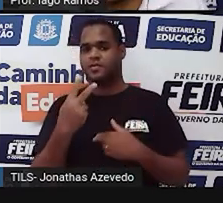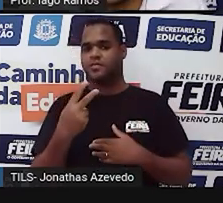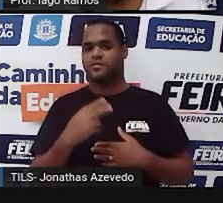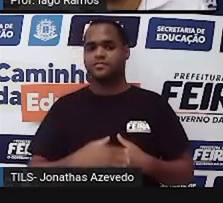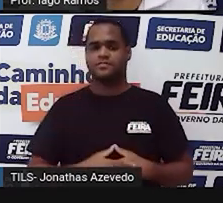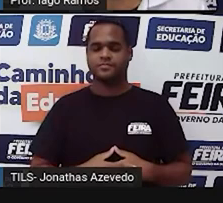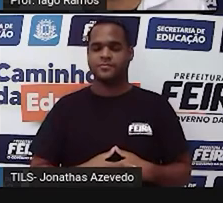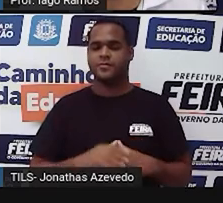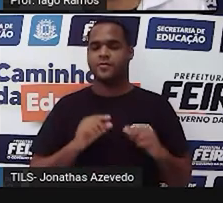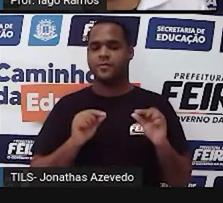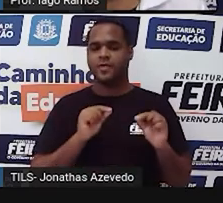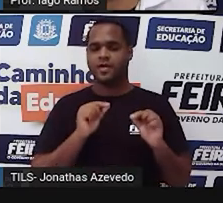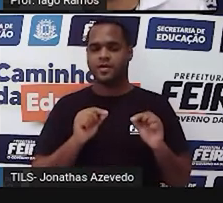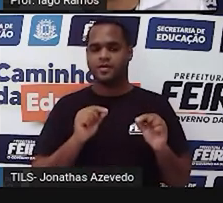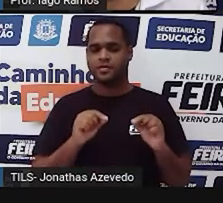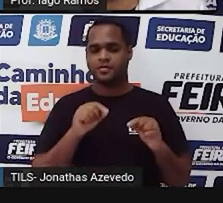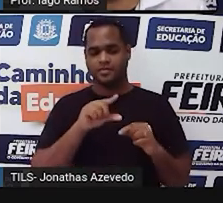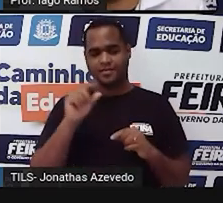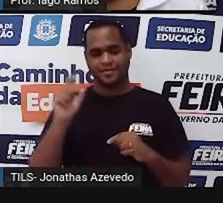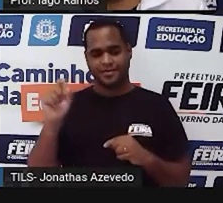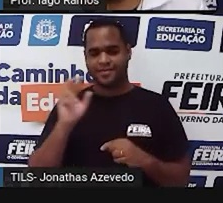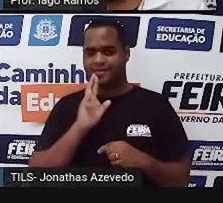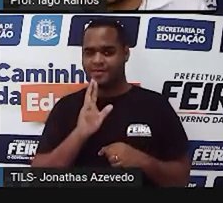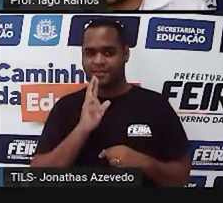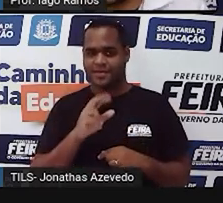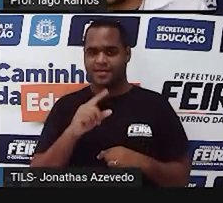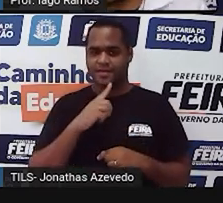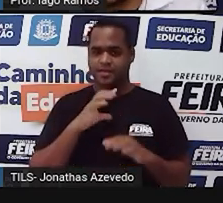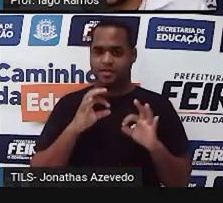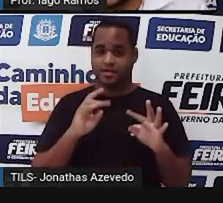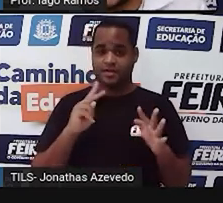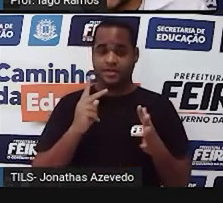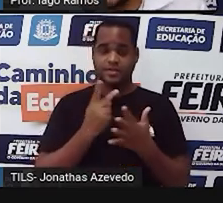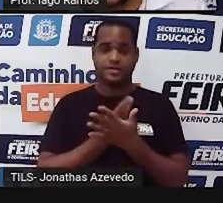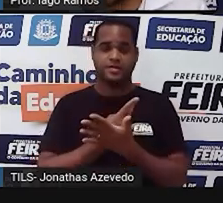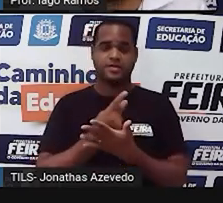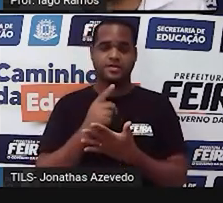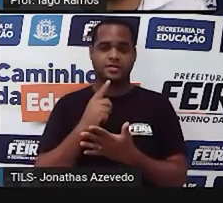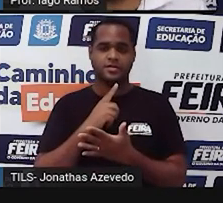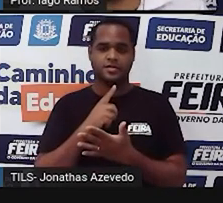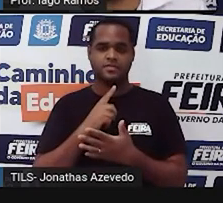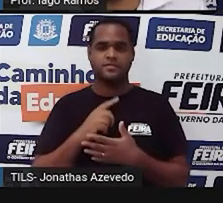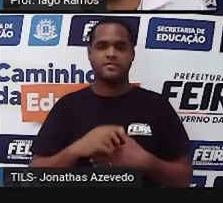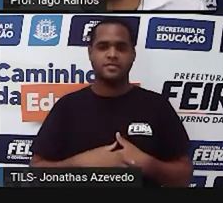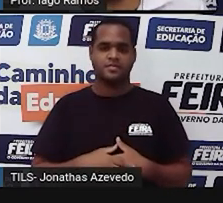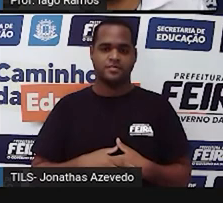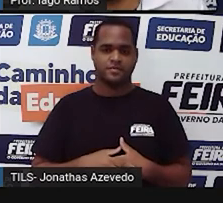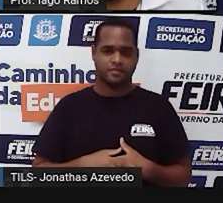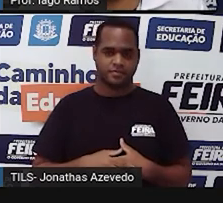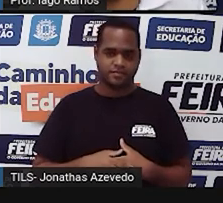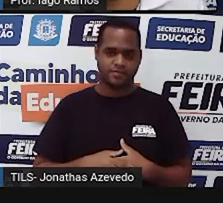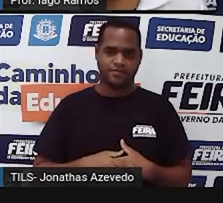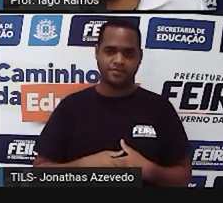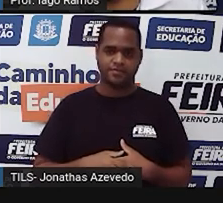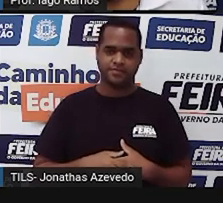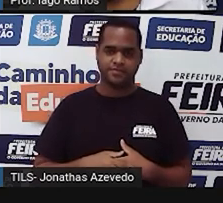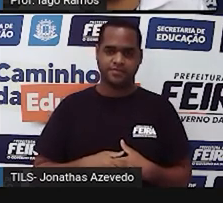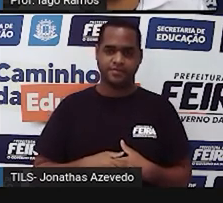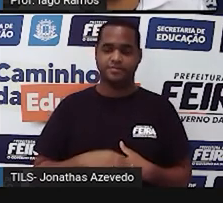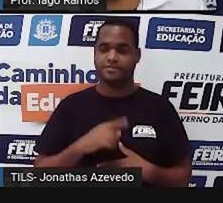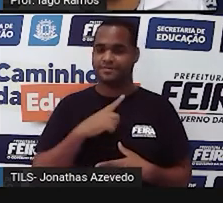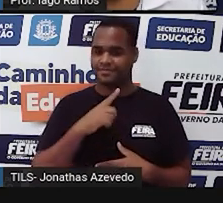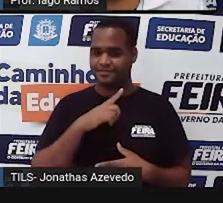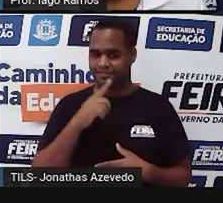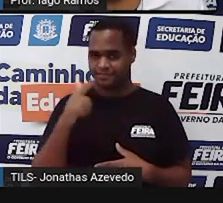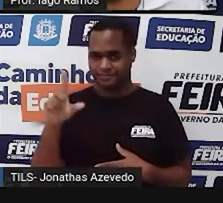correto é três opções de resposta. Se você erra a resposta, aparece isso aqui. Aliás, tem mais uma.